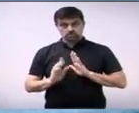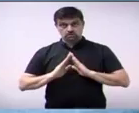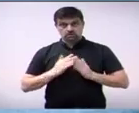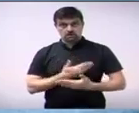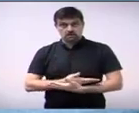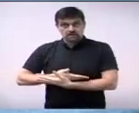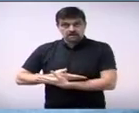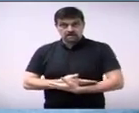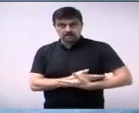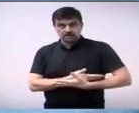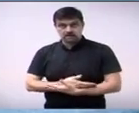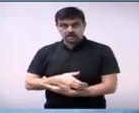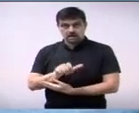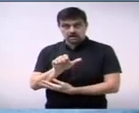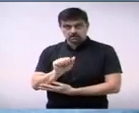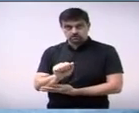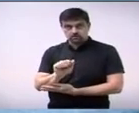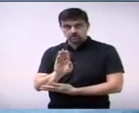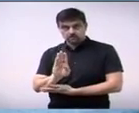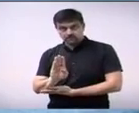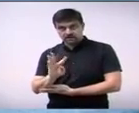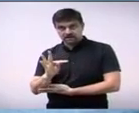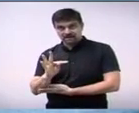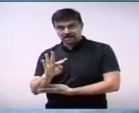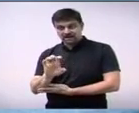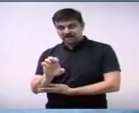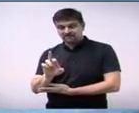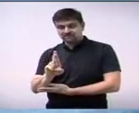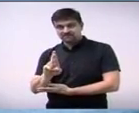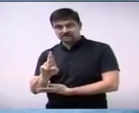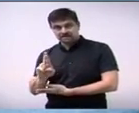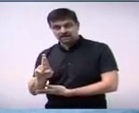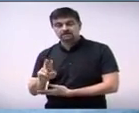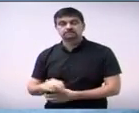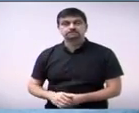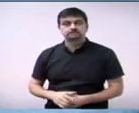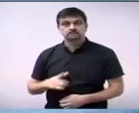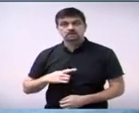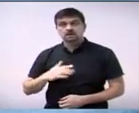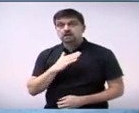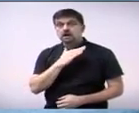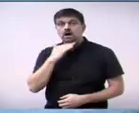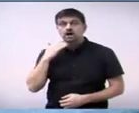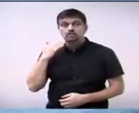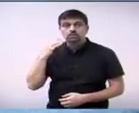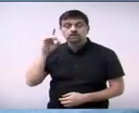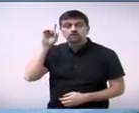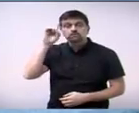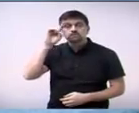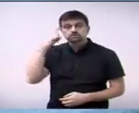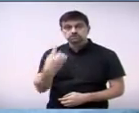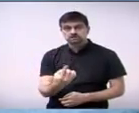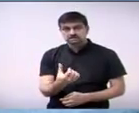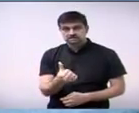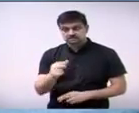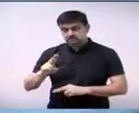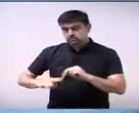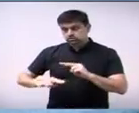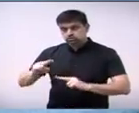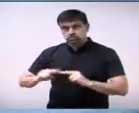creche Antônia Barsi Ferraria. Ela faleceu no dia 16 de julho de